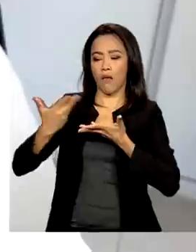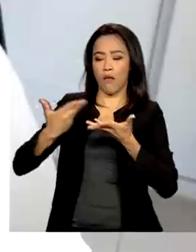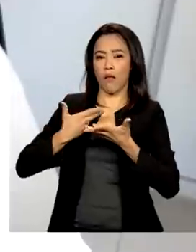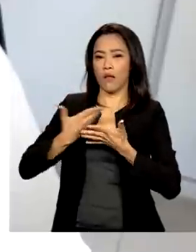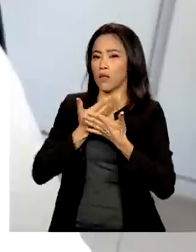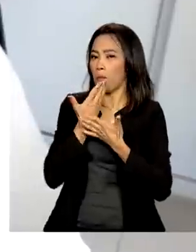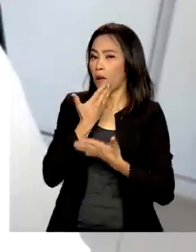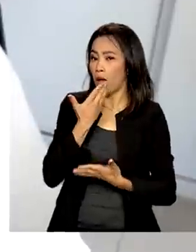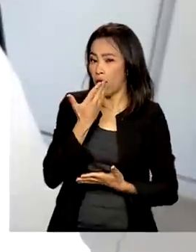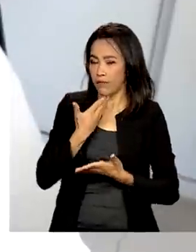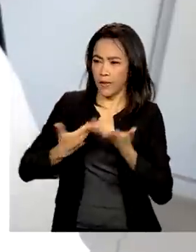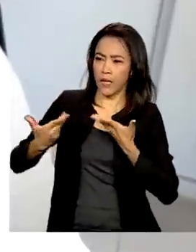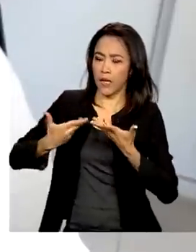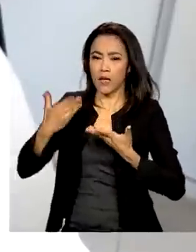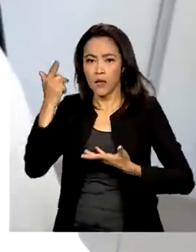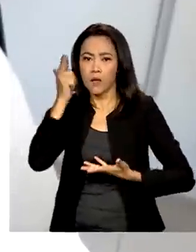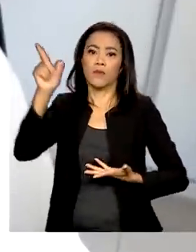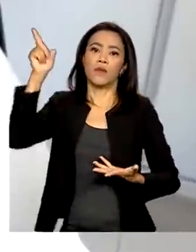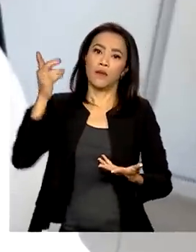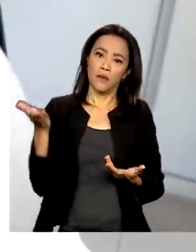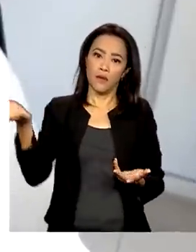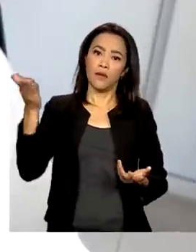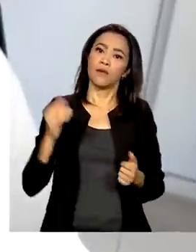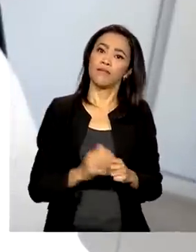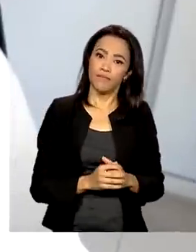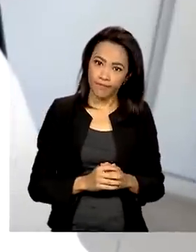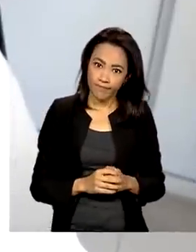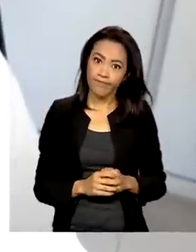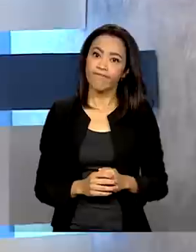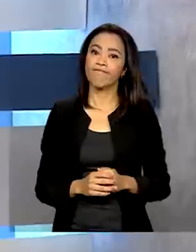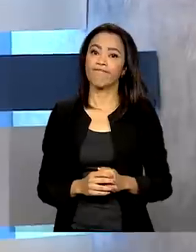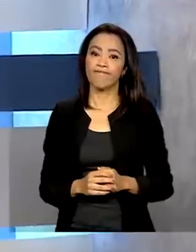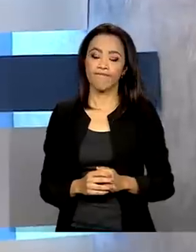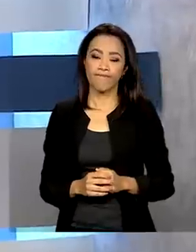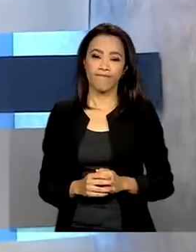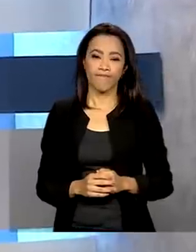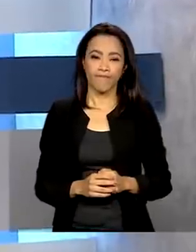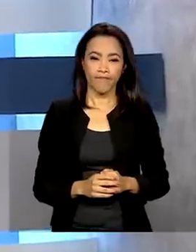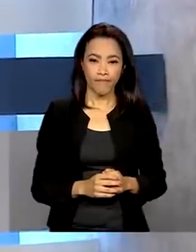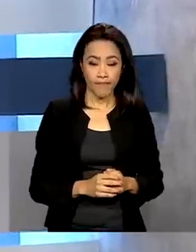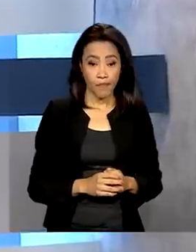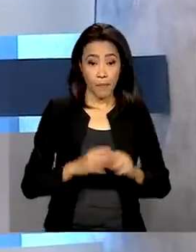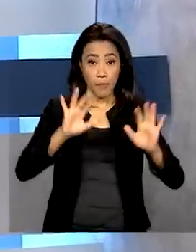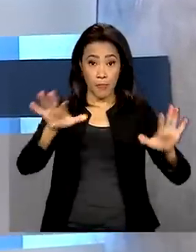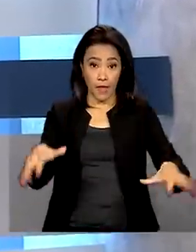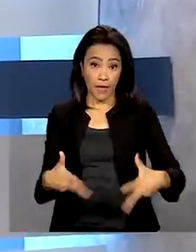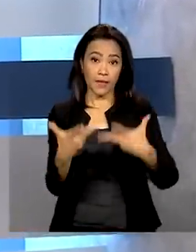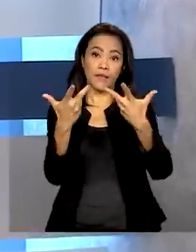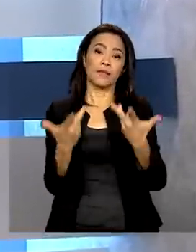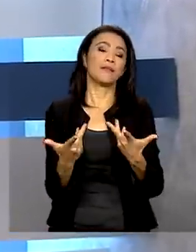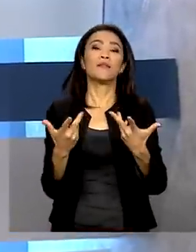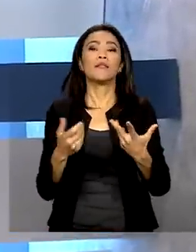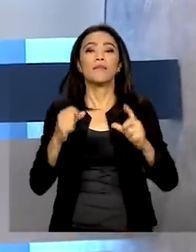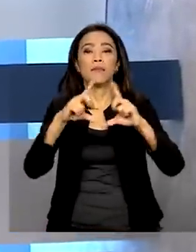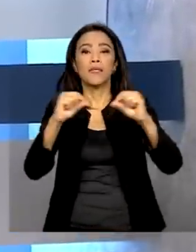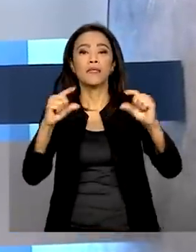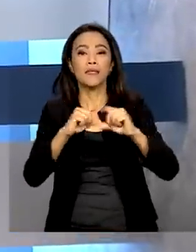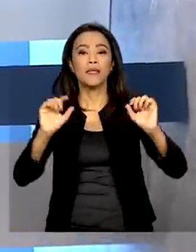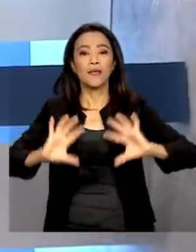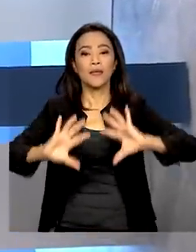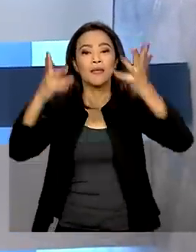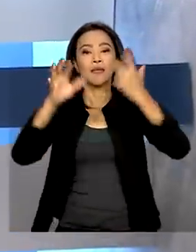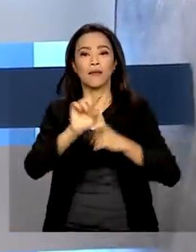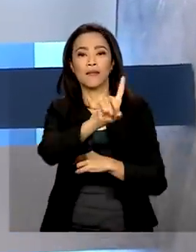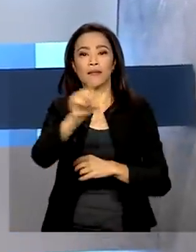efetivar as investidas. Uma cerimônia em Brasília comemorou 100 anos